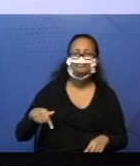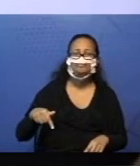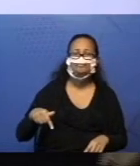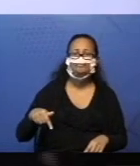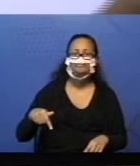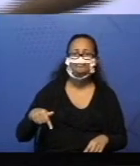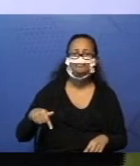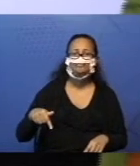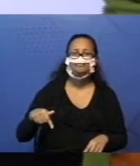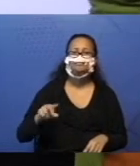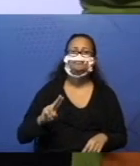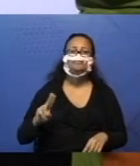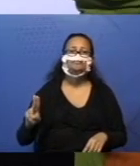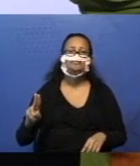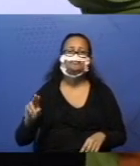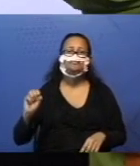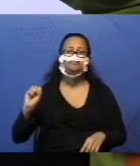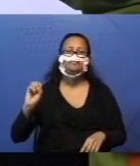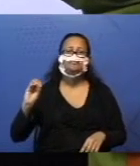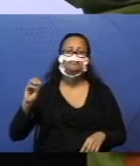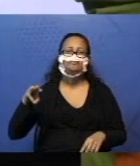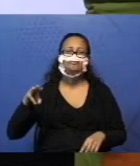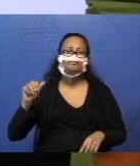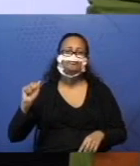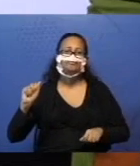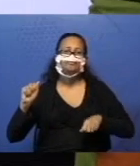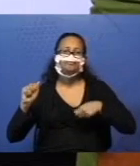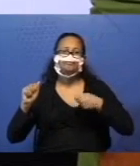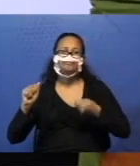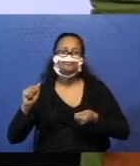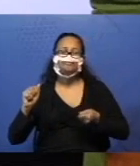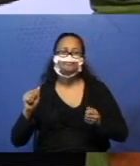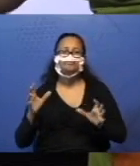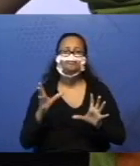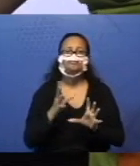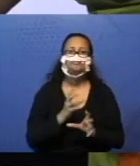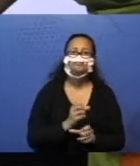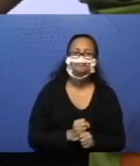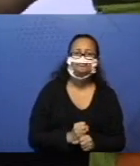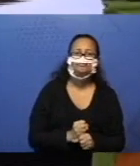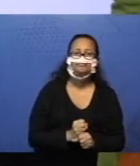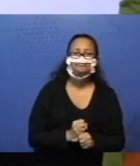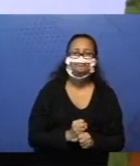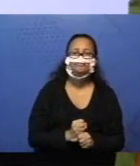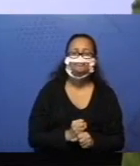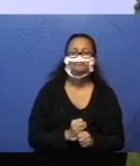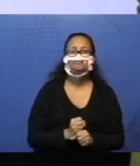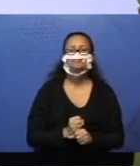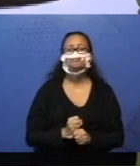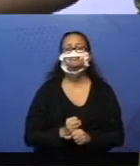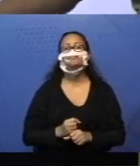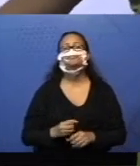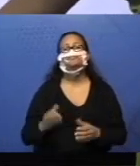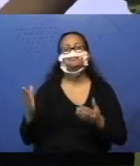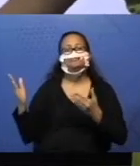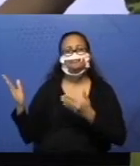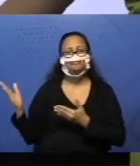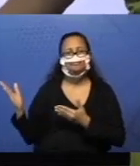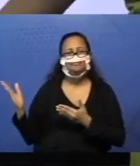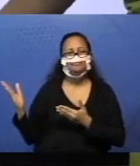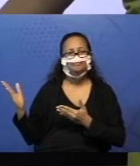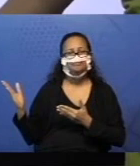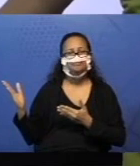tudo que a gente fez aqui, ó. As nossas parcelas, as nossas parcelas, e aqui a nossa